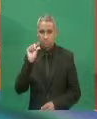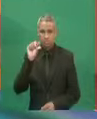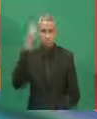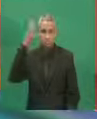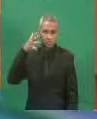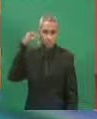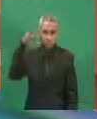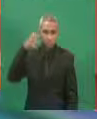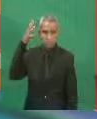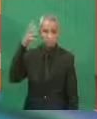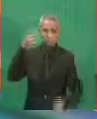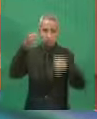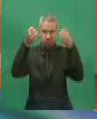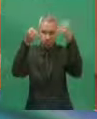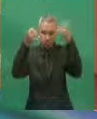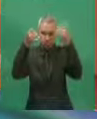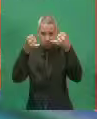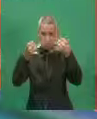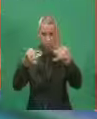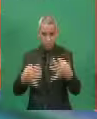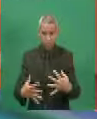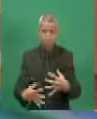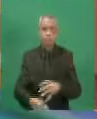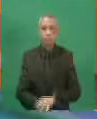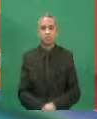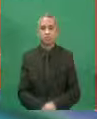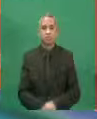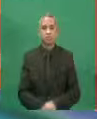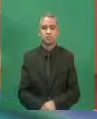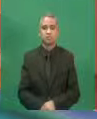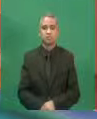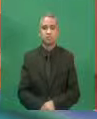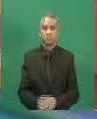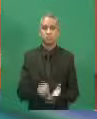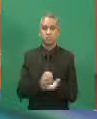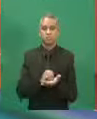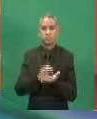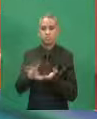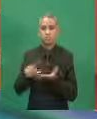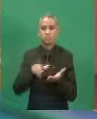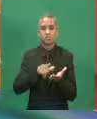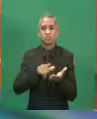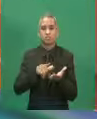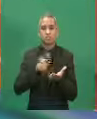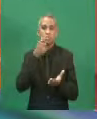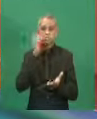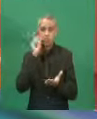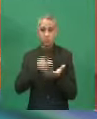o esclarecimento com relação à matéria veiculada pelo jornal Estado de ontem,